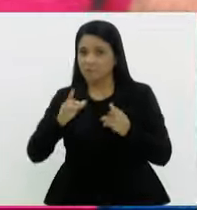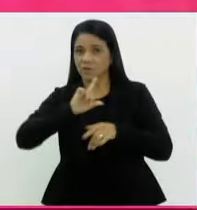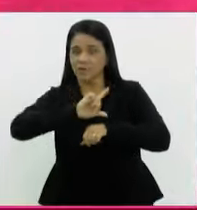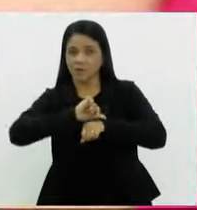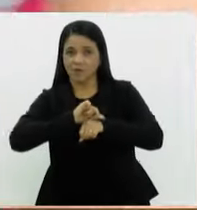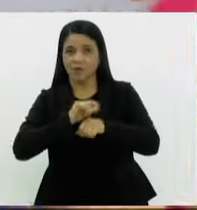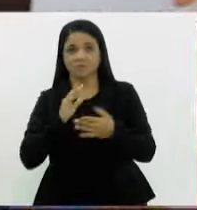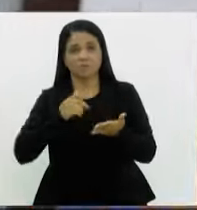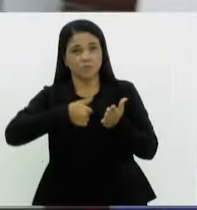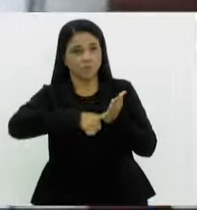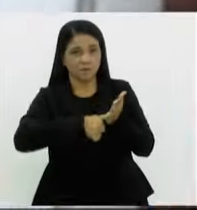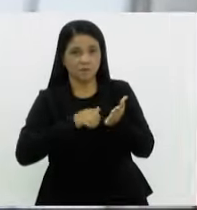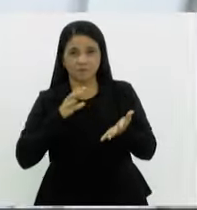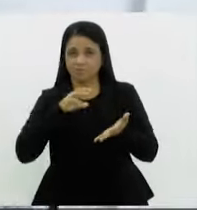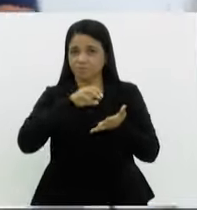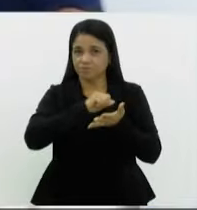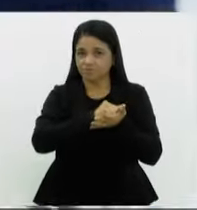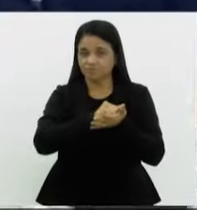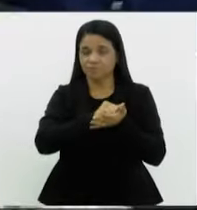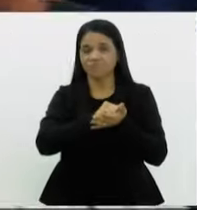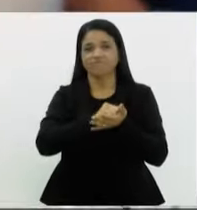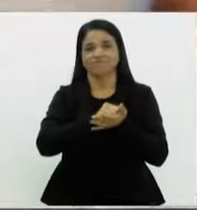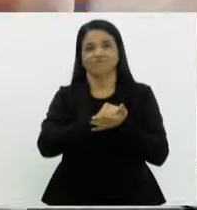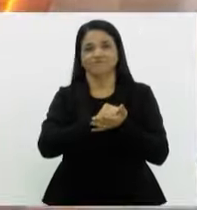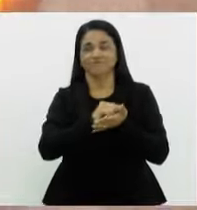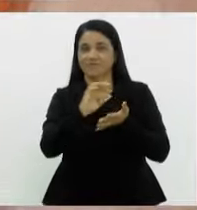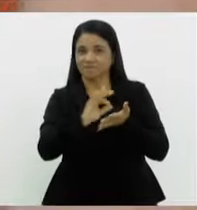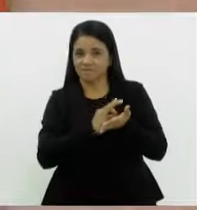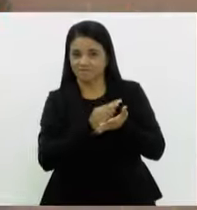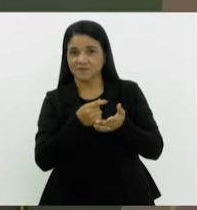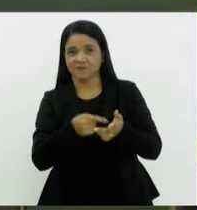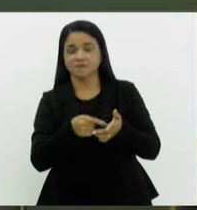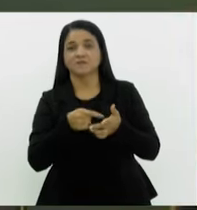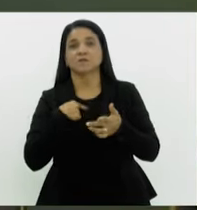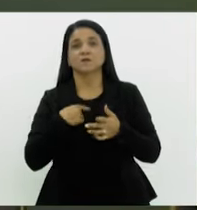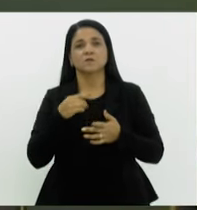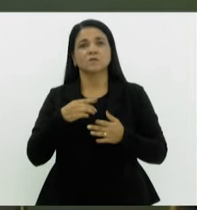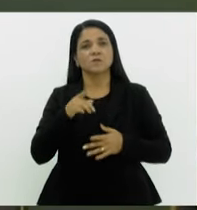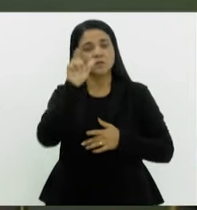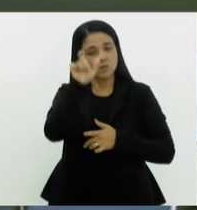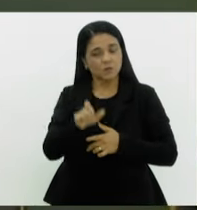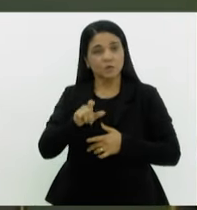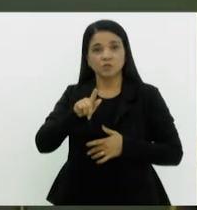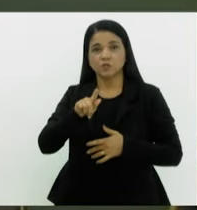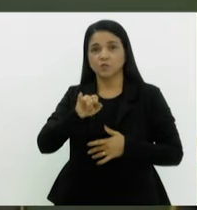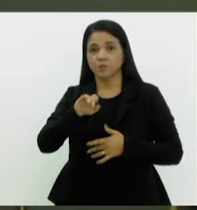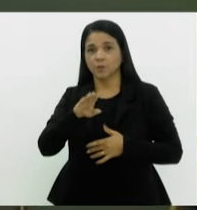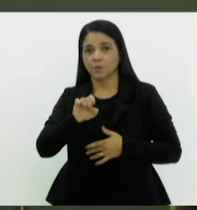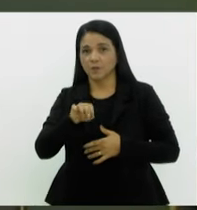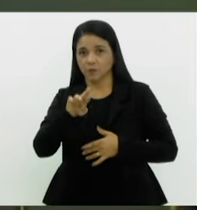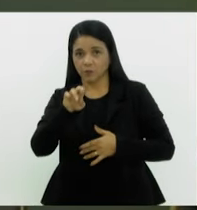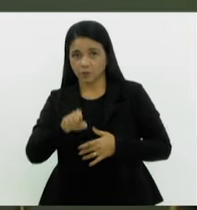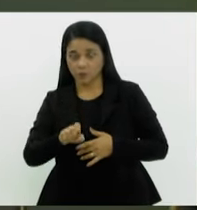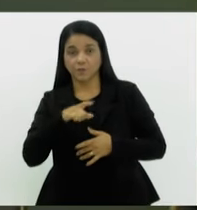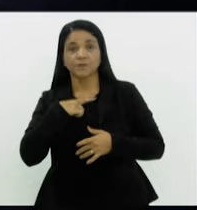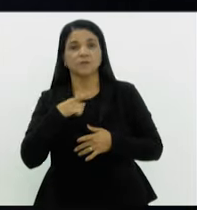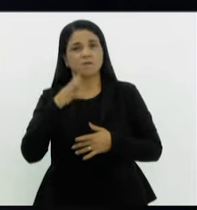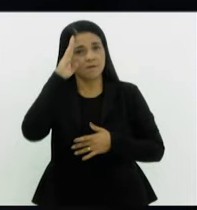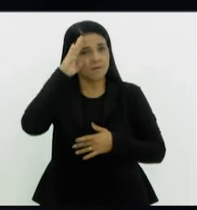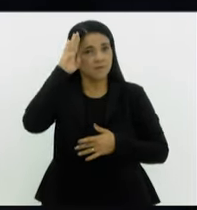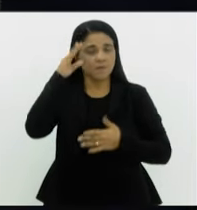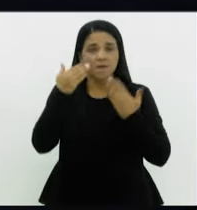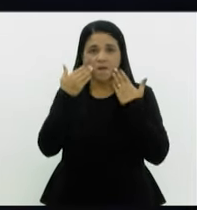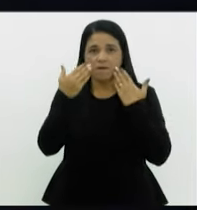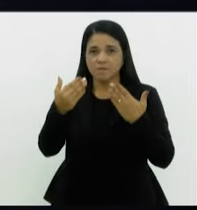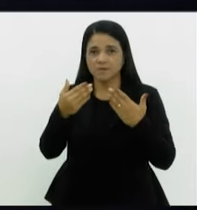fazerem biometria e regularizarem cadastro. O multifacetário Gilberto Gil se apresenta hoje na Academia